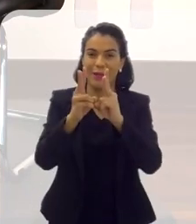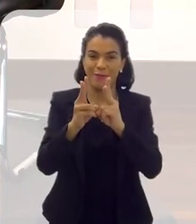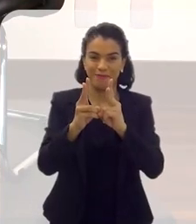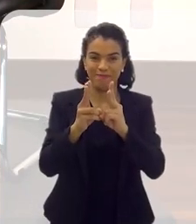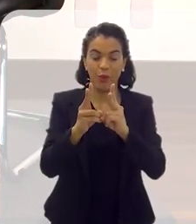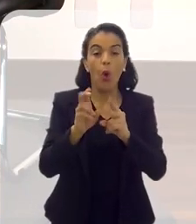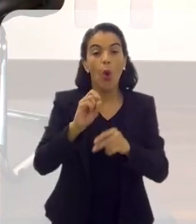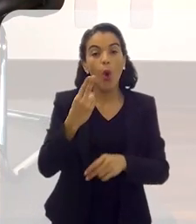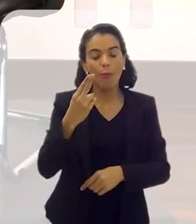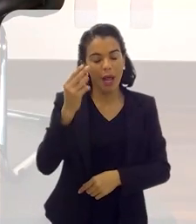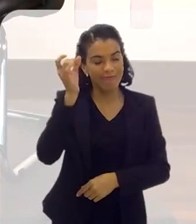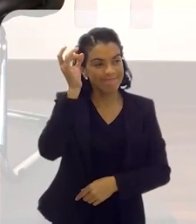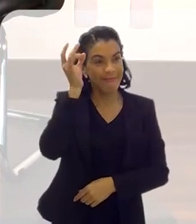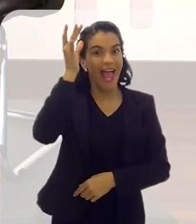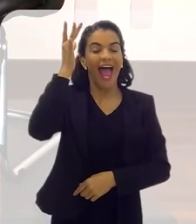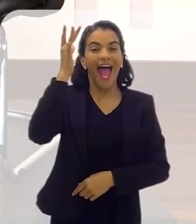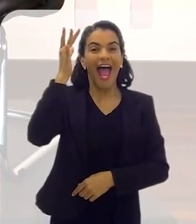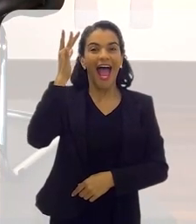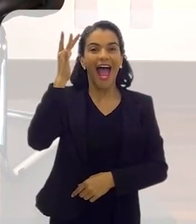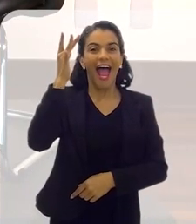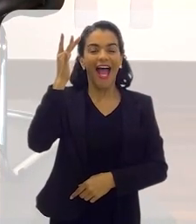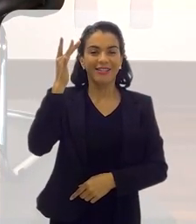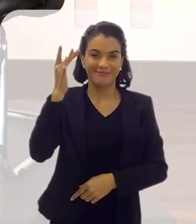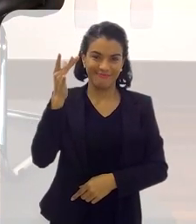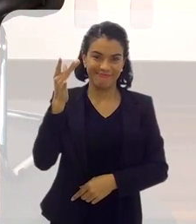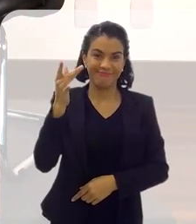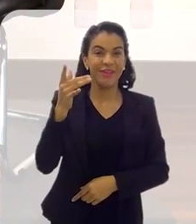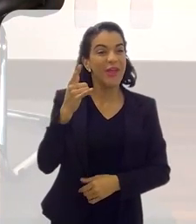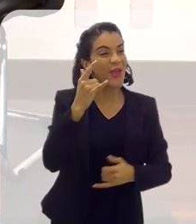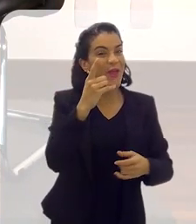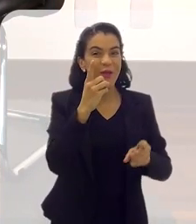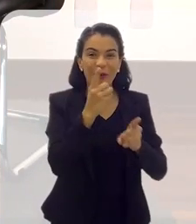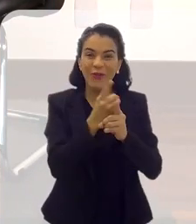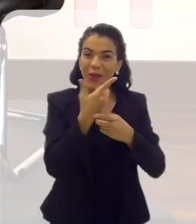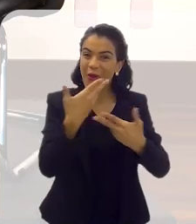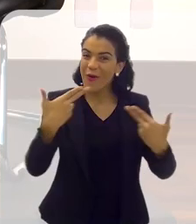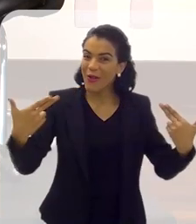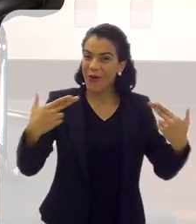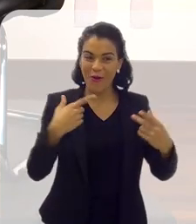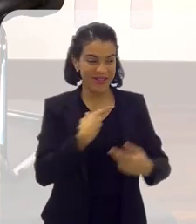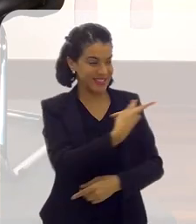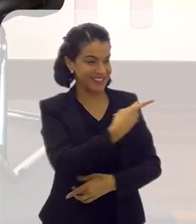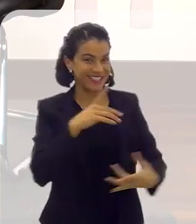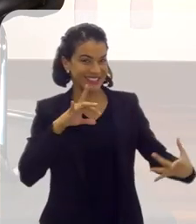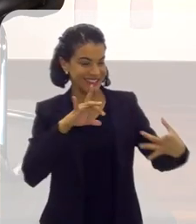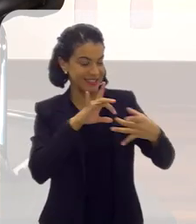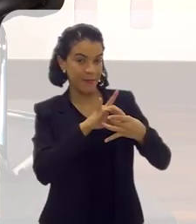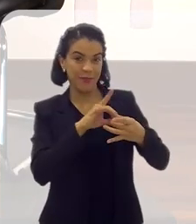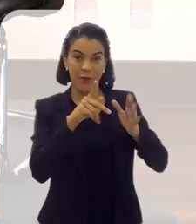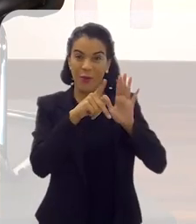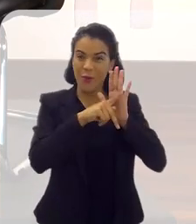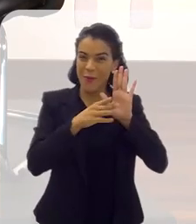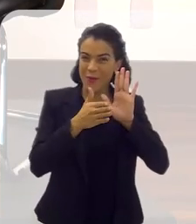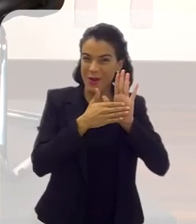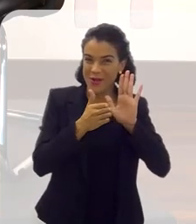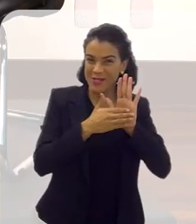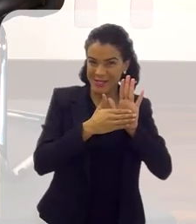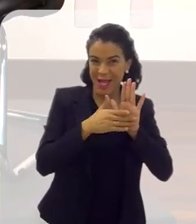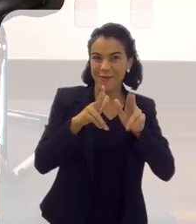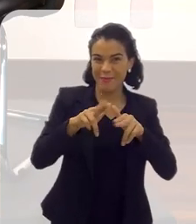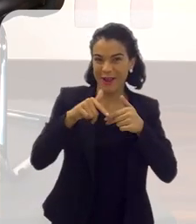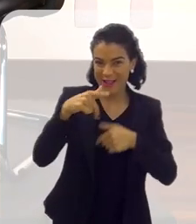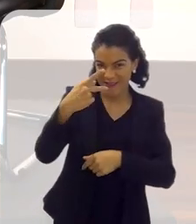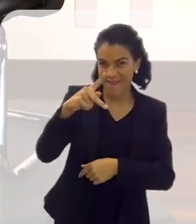seguir ou para ter um estalo. Encontrei uma outra coisa parecida entre a gente. Você falou que esse projeto